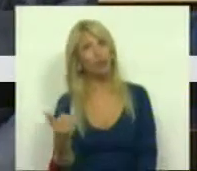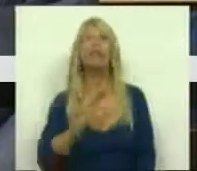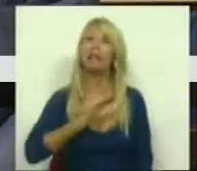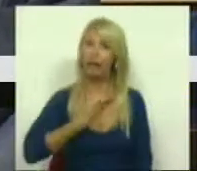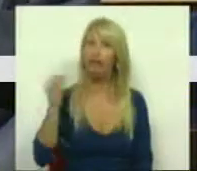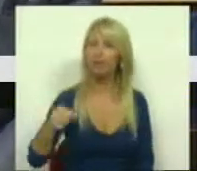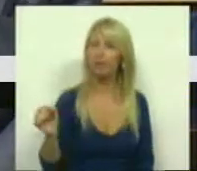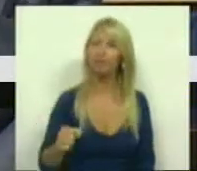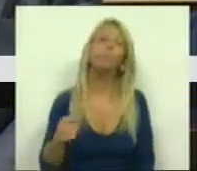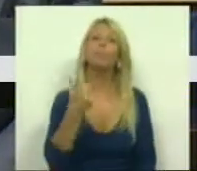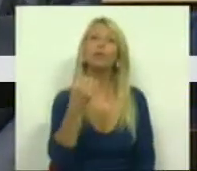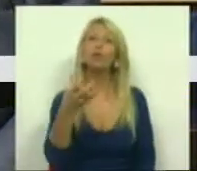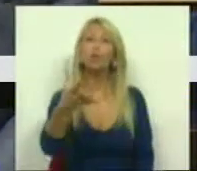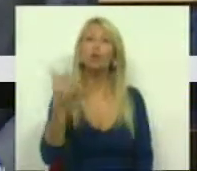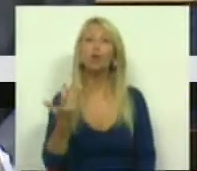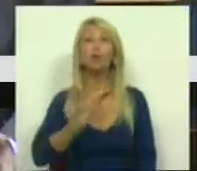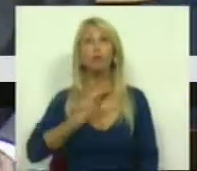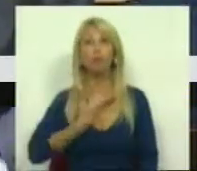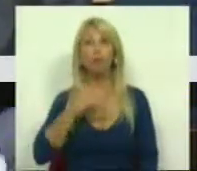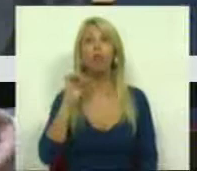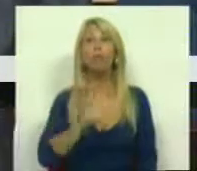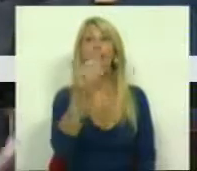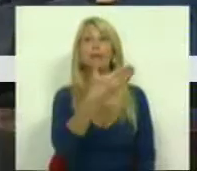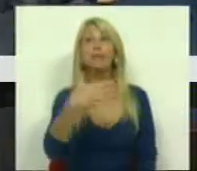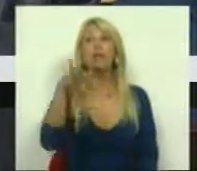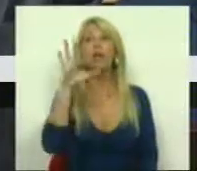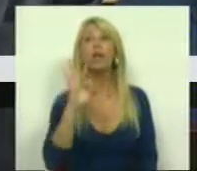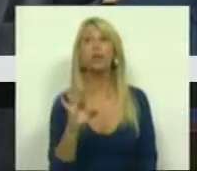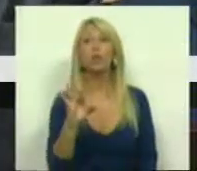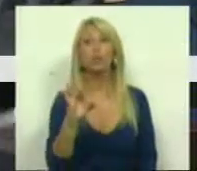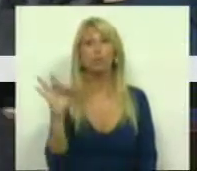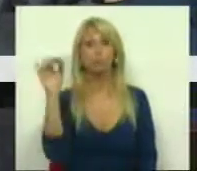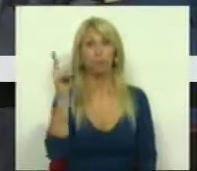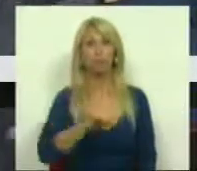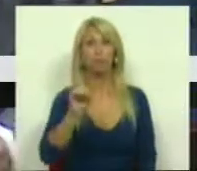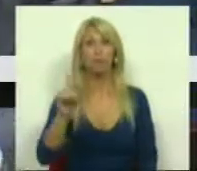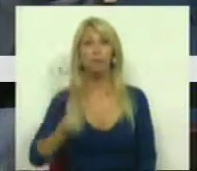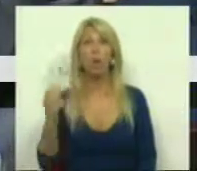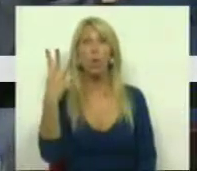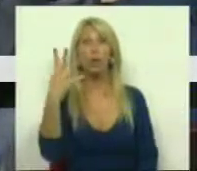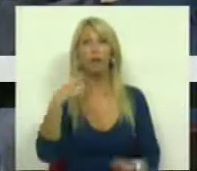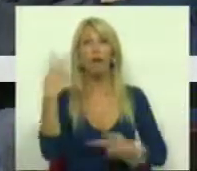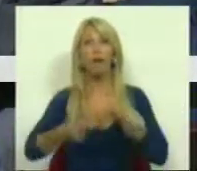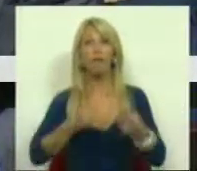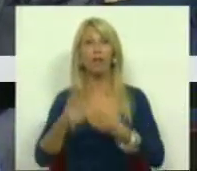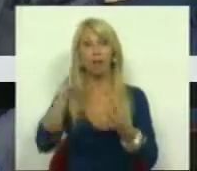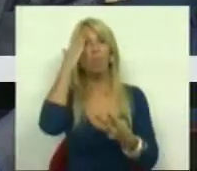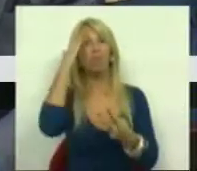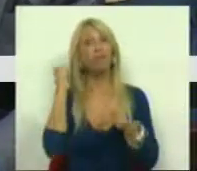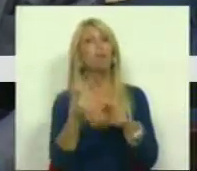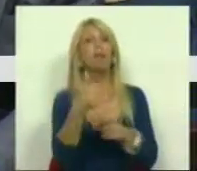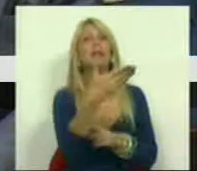será 114%, está na 4ª avaliação prevista que seria 114